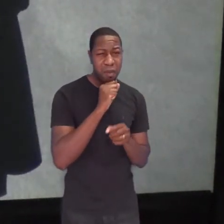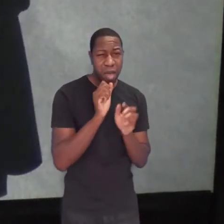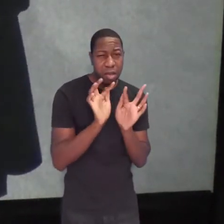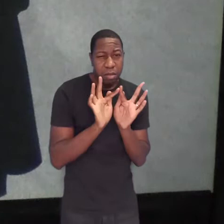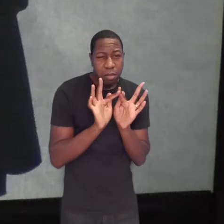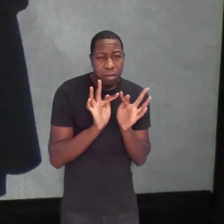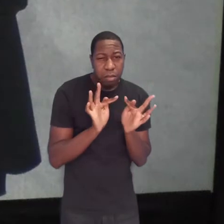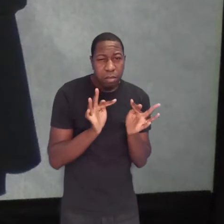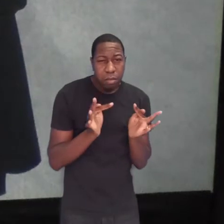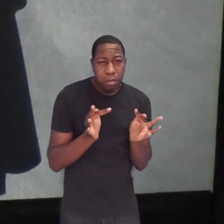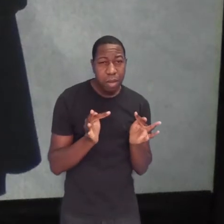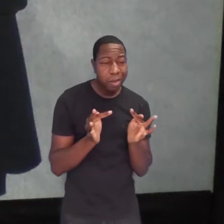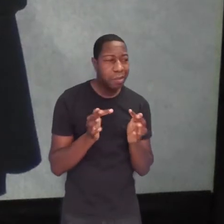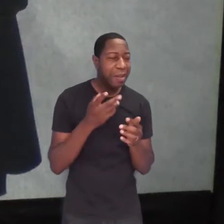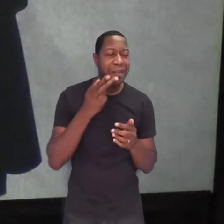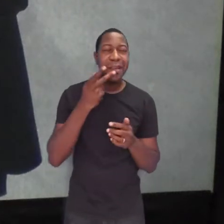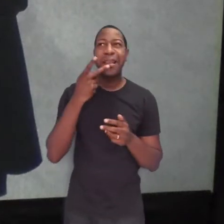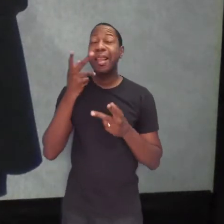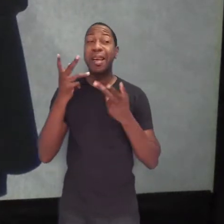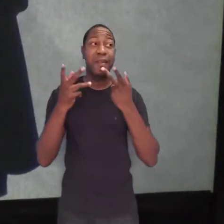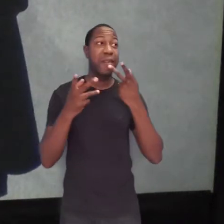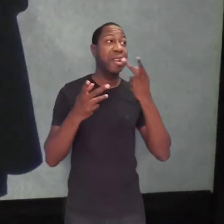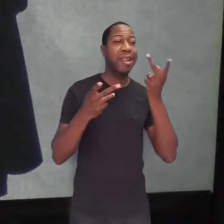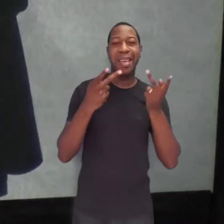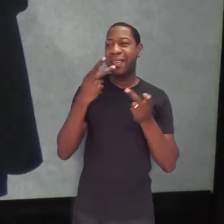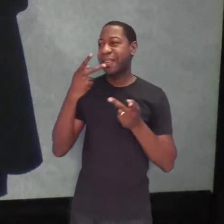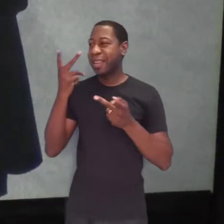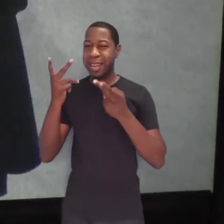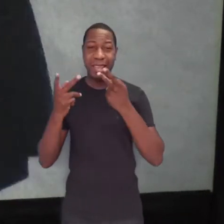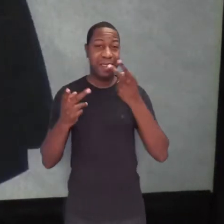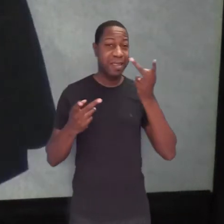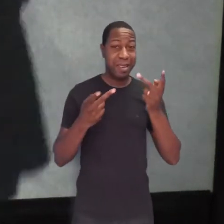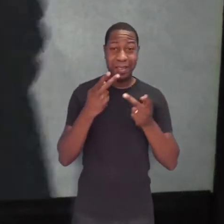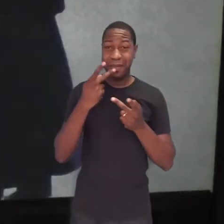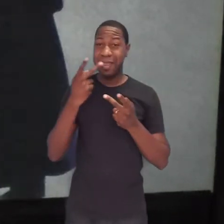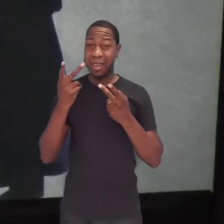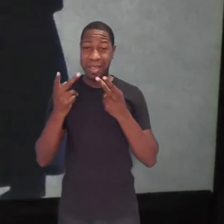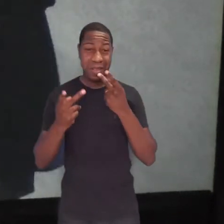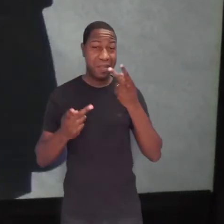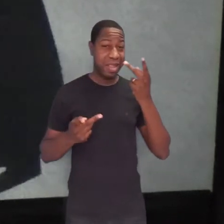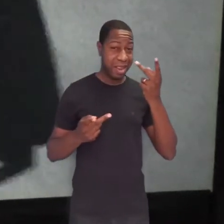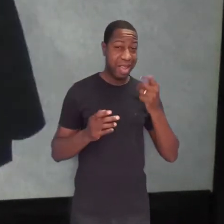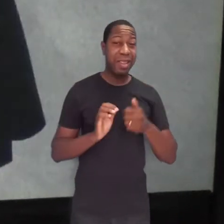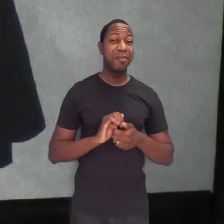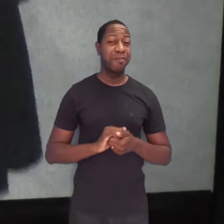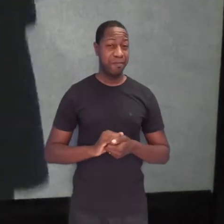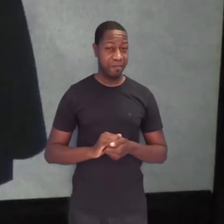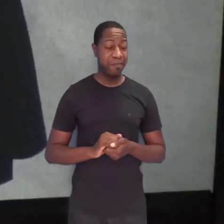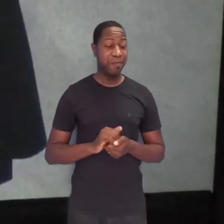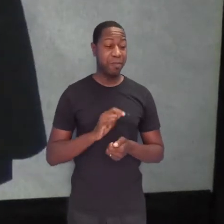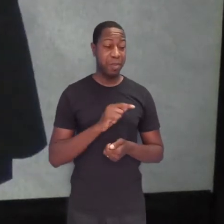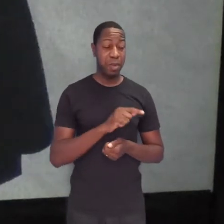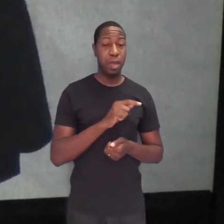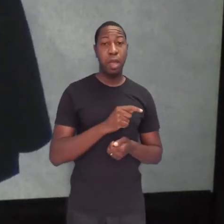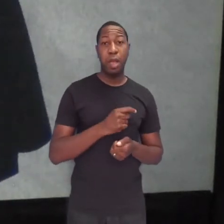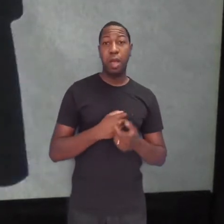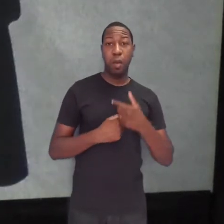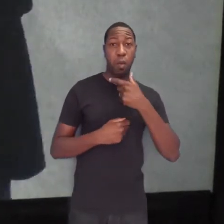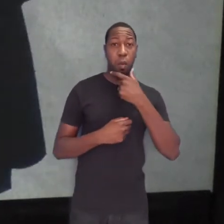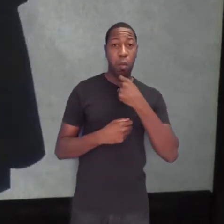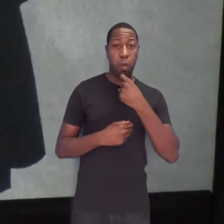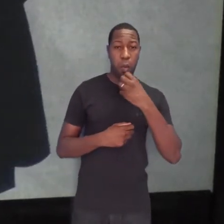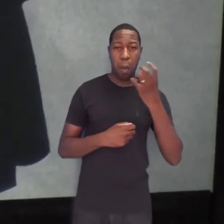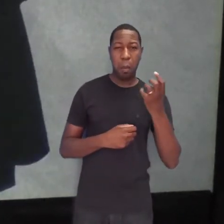que falava pelos cotovelos. O sábio logo ficou agitado quando viu o rei. Já estava à sua espera.